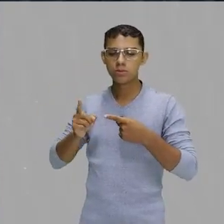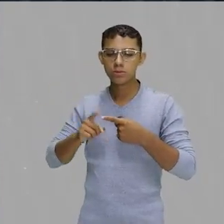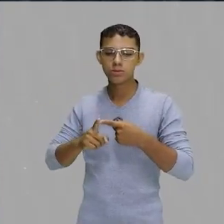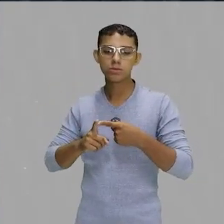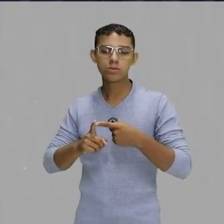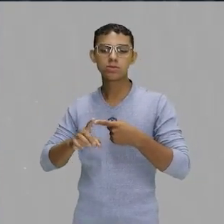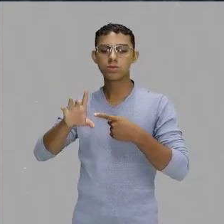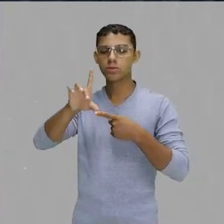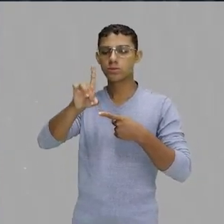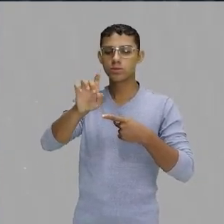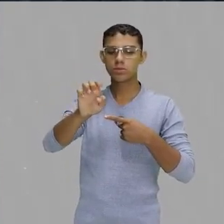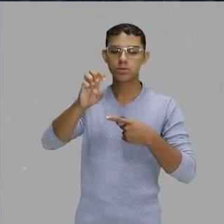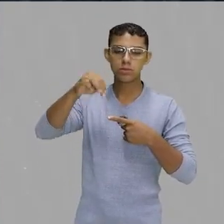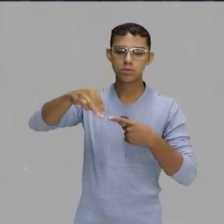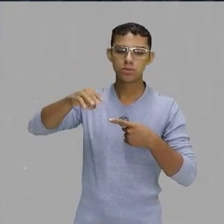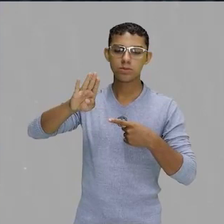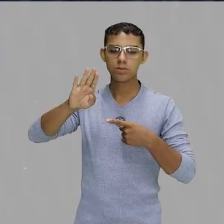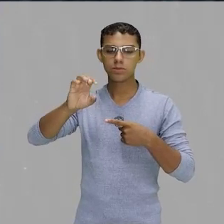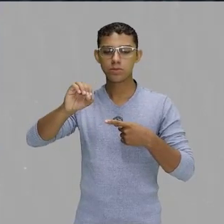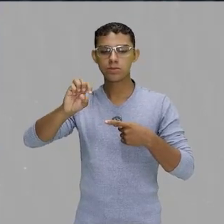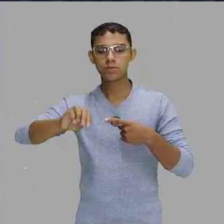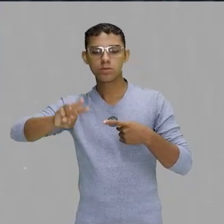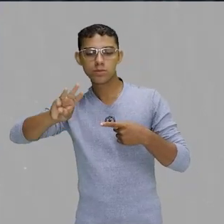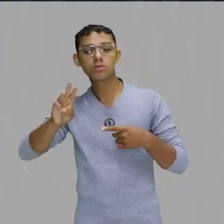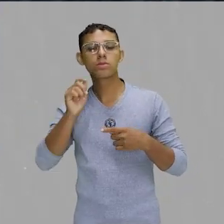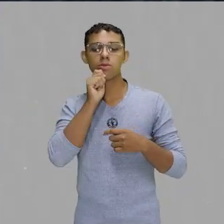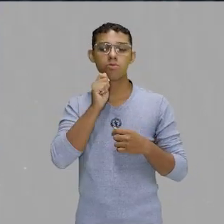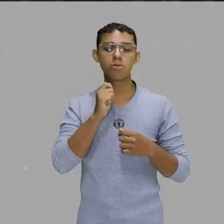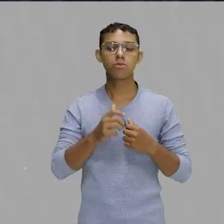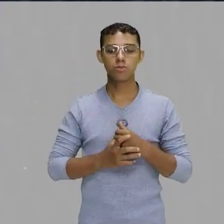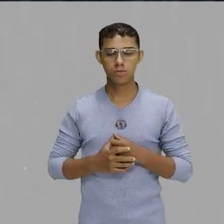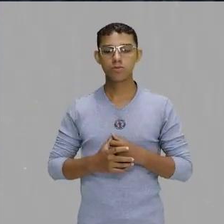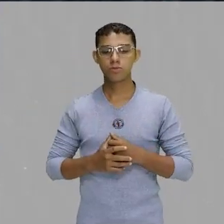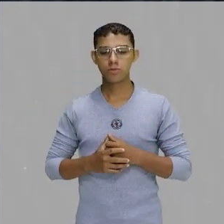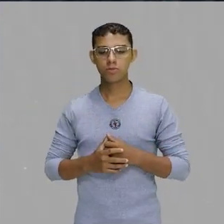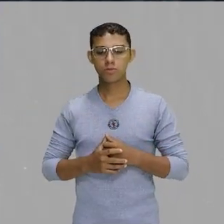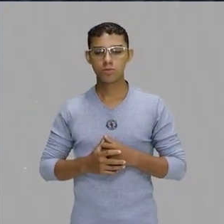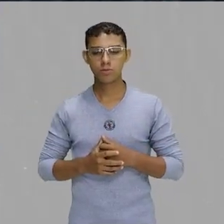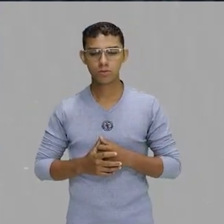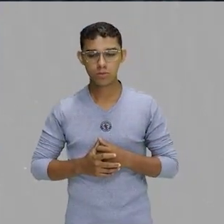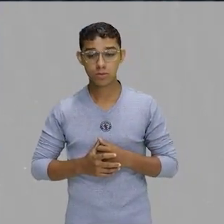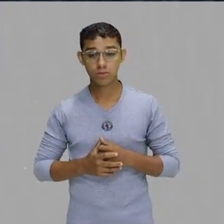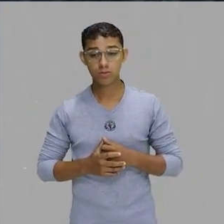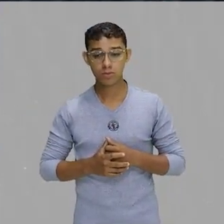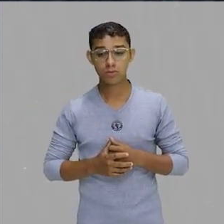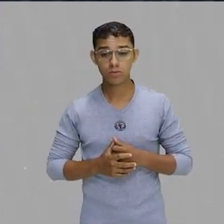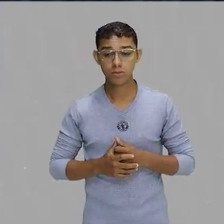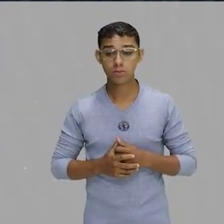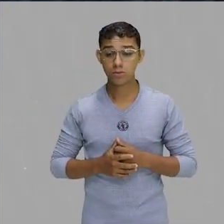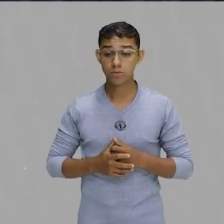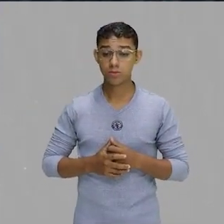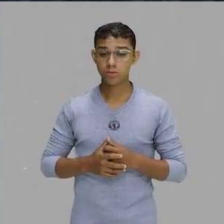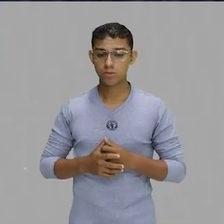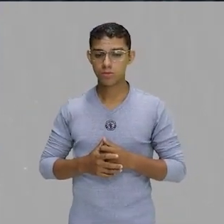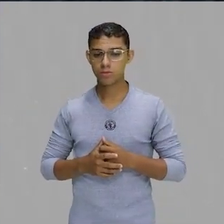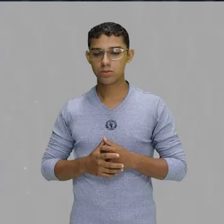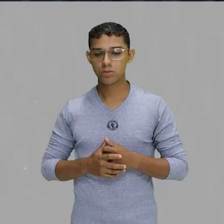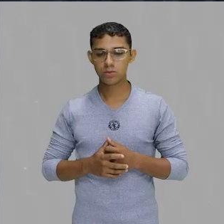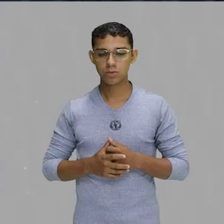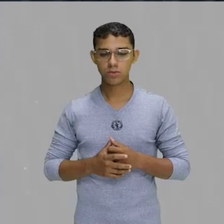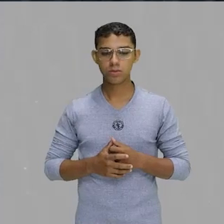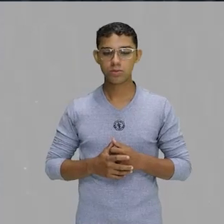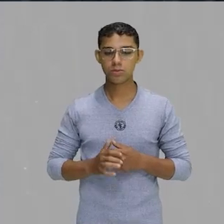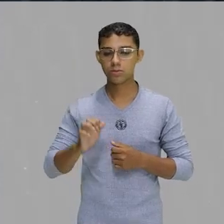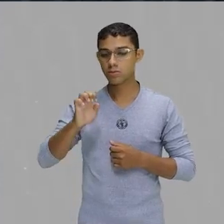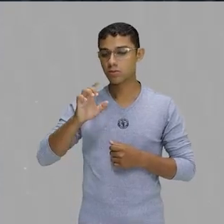base ritma, a batida do reggaeton. Então, eu tenho aqui Ed Sheeran, com Shape of